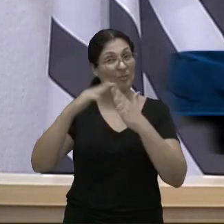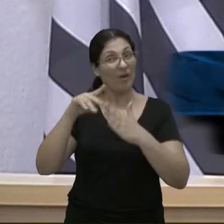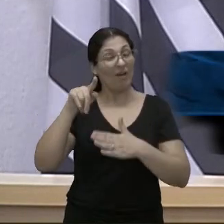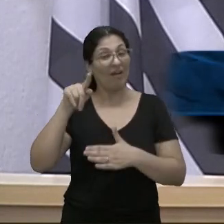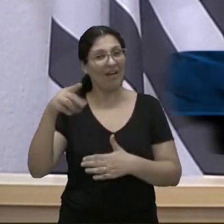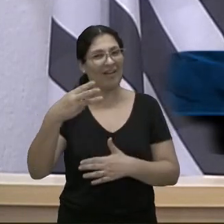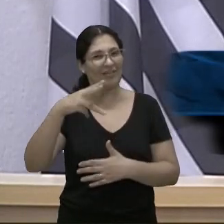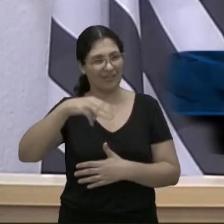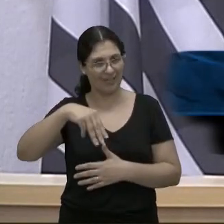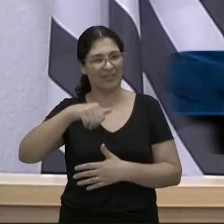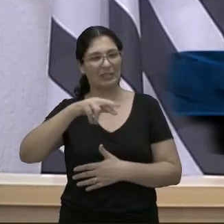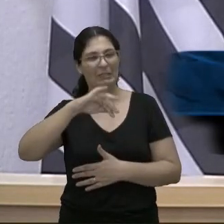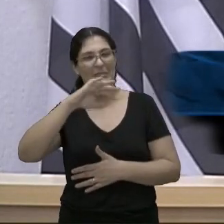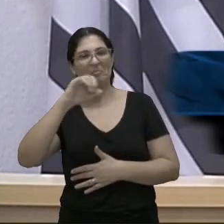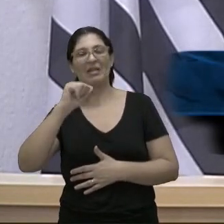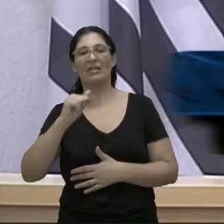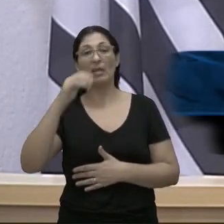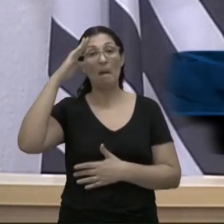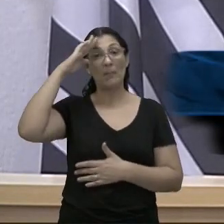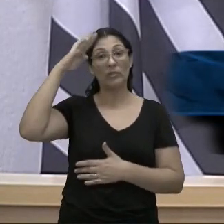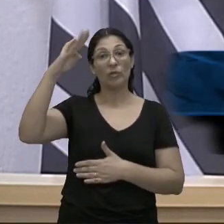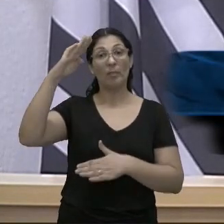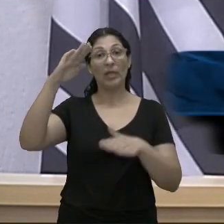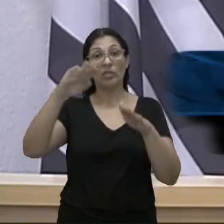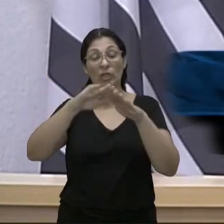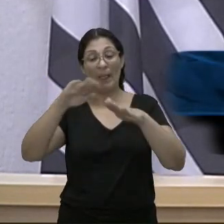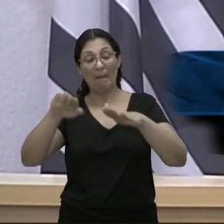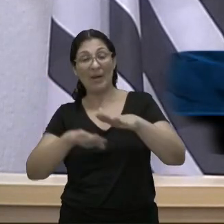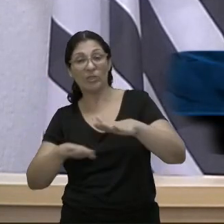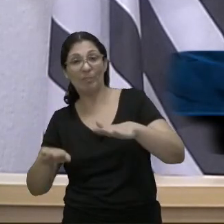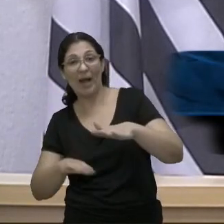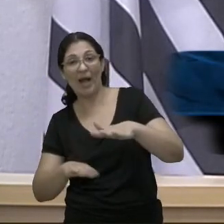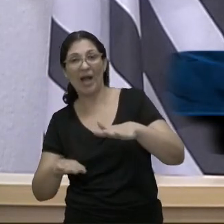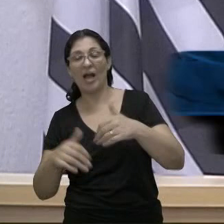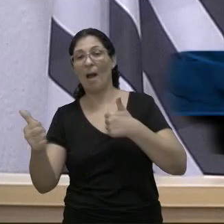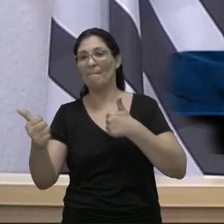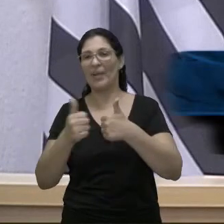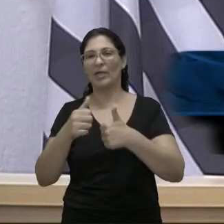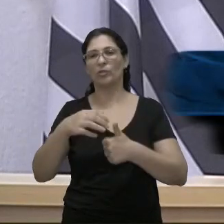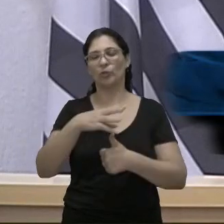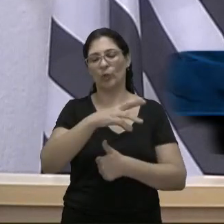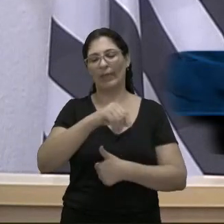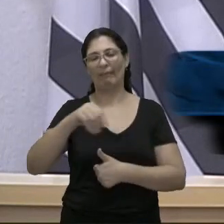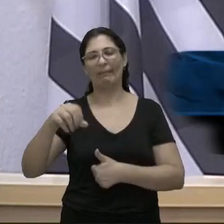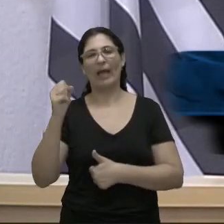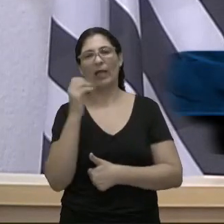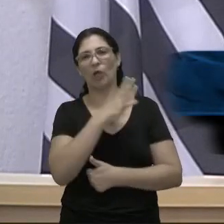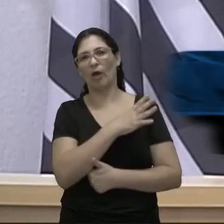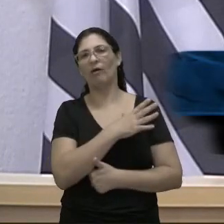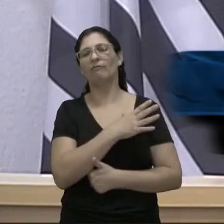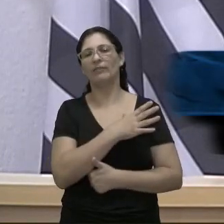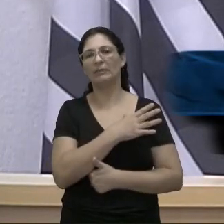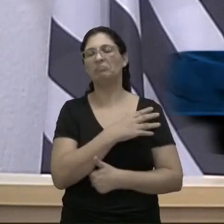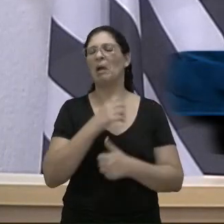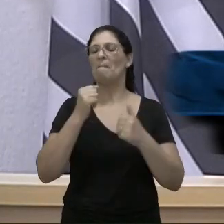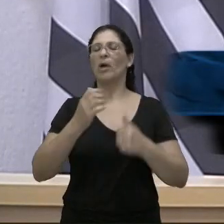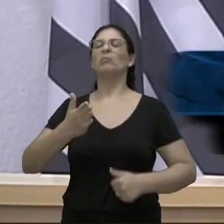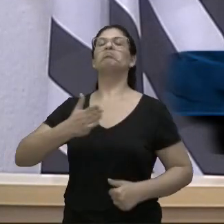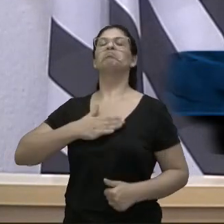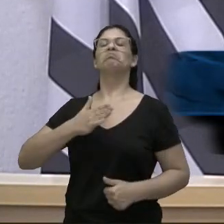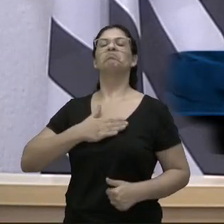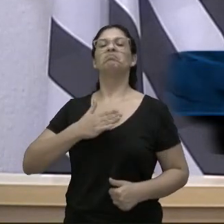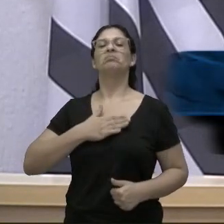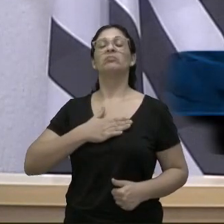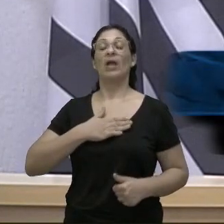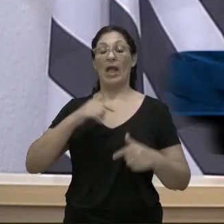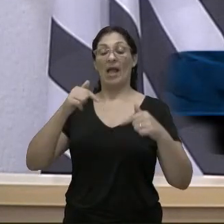Marias, principalmente da parte baixa, ali próximo do Terra Nova, pode bater no peito e falar assim, olha,